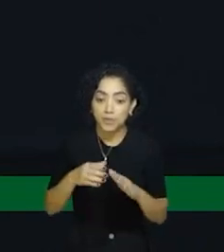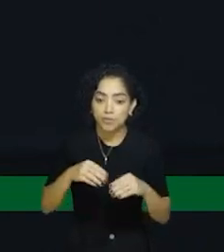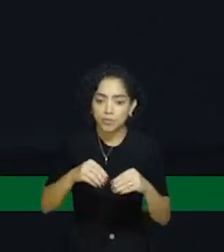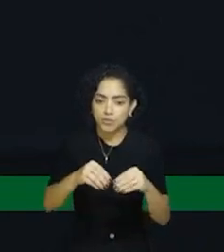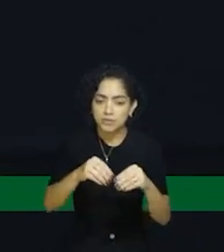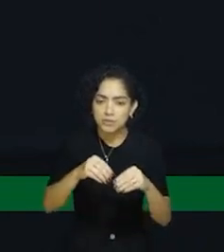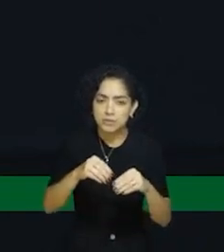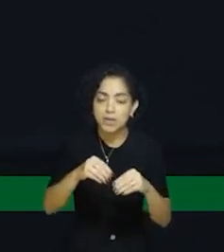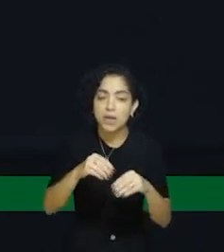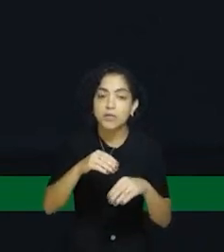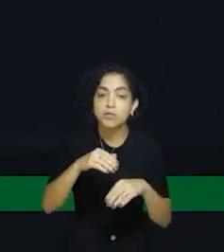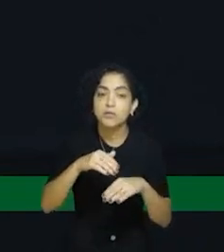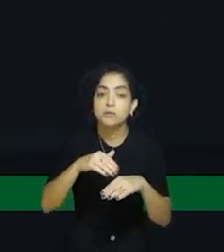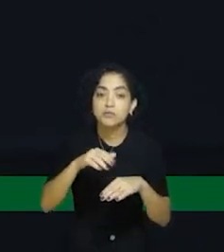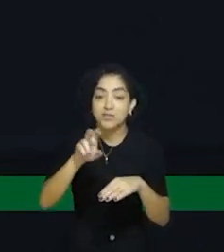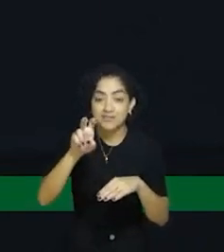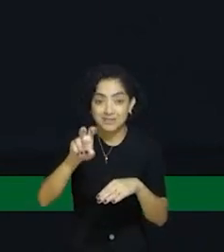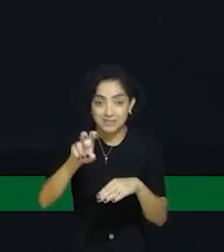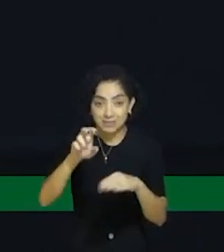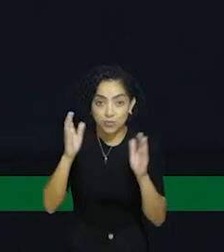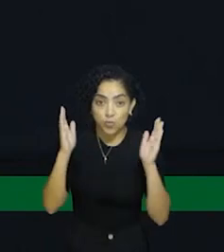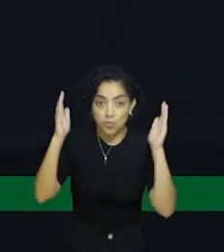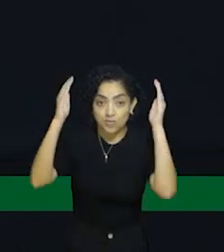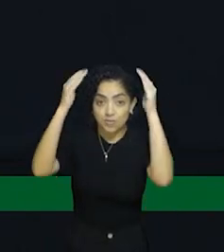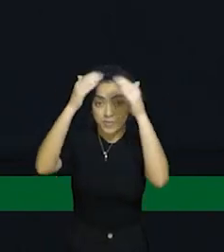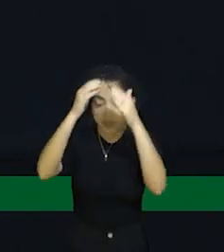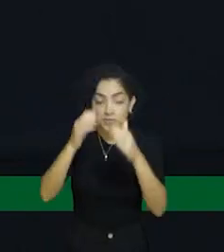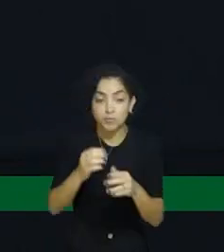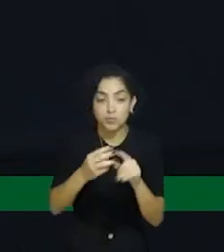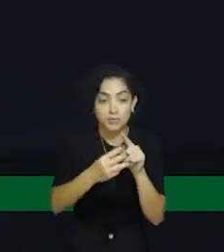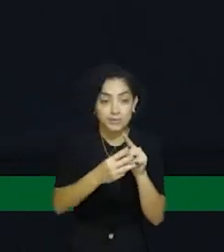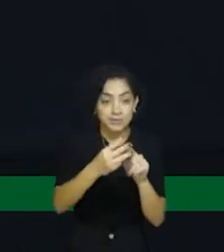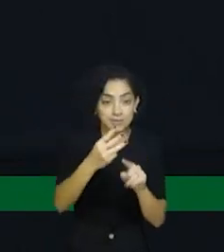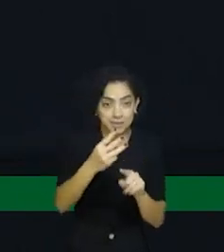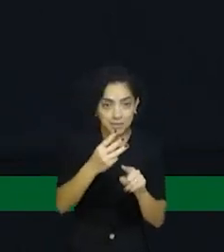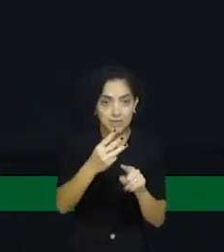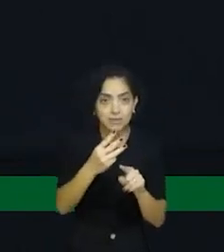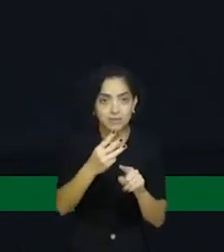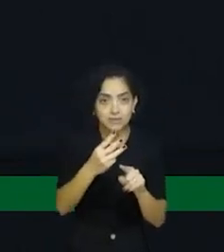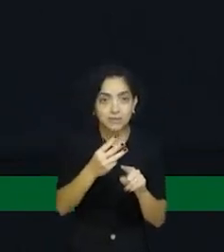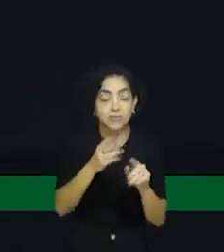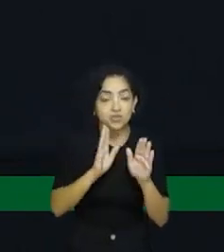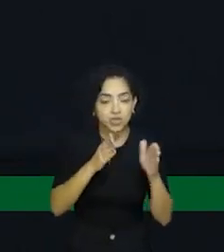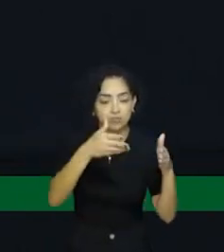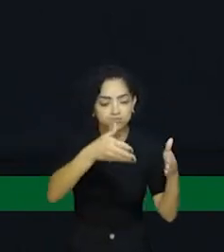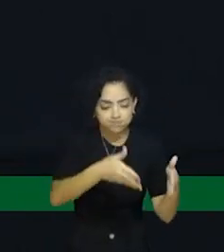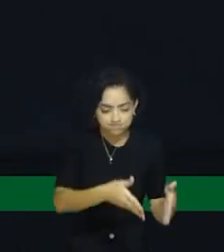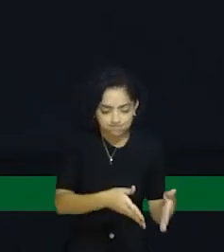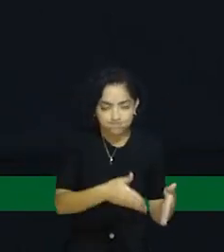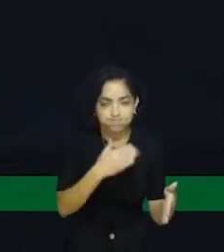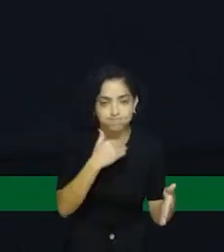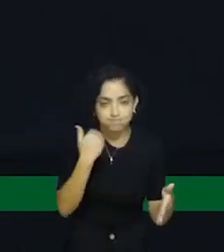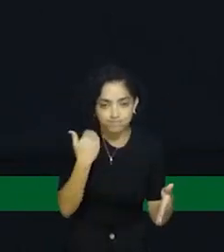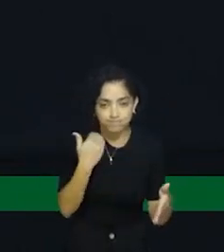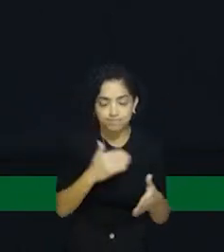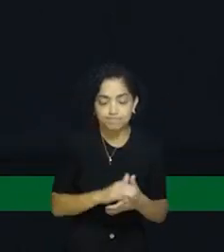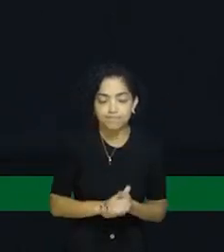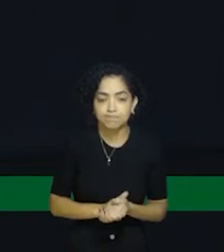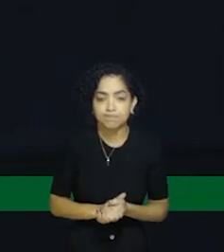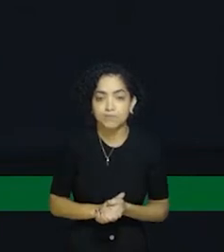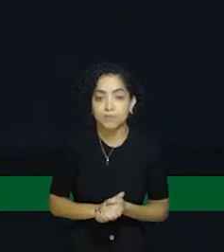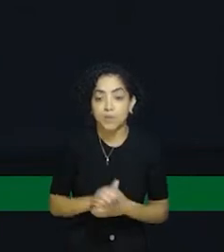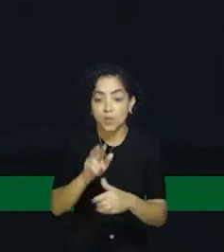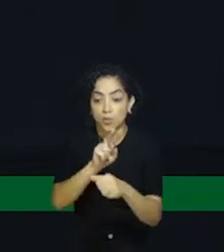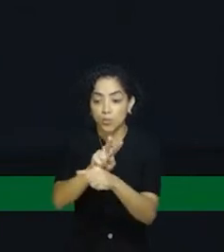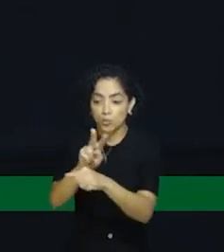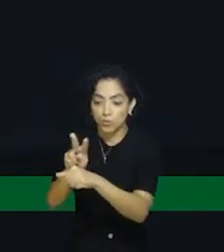passaram cinco bispos, dos quais três deles estão sepultados em nossa catedral. O cuidado das